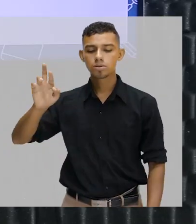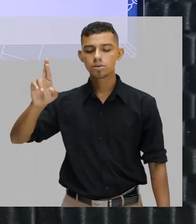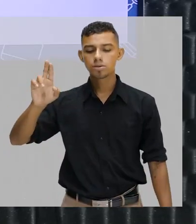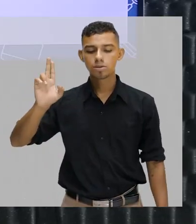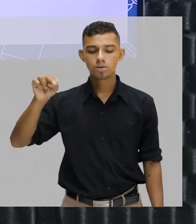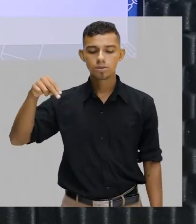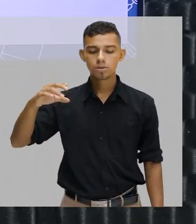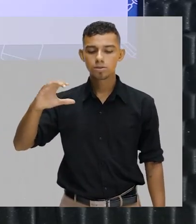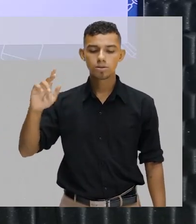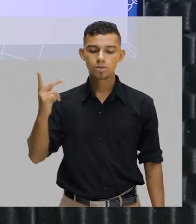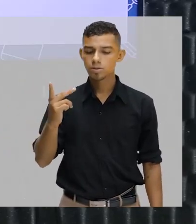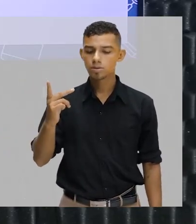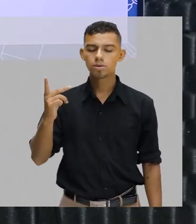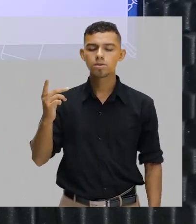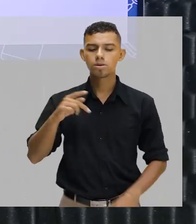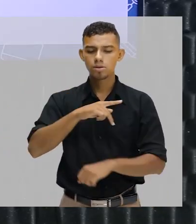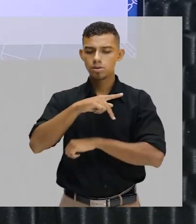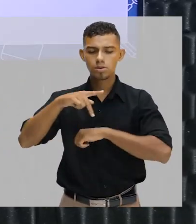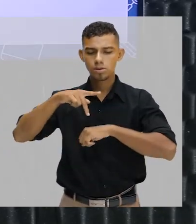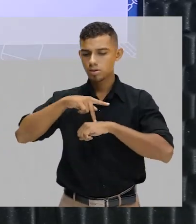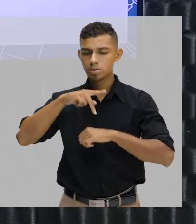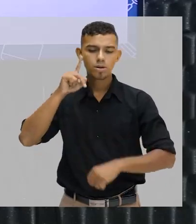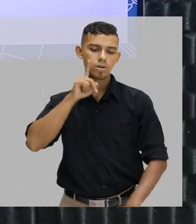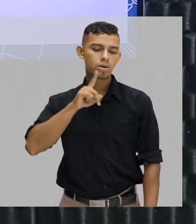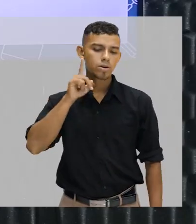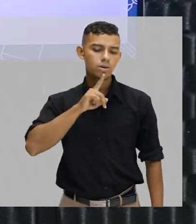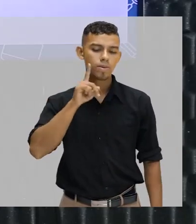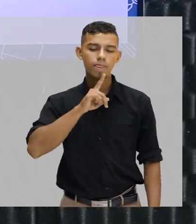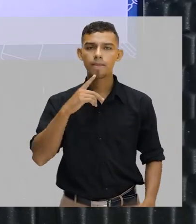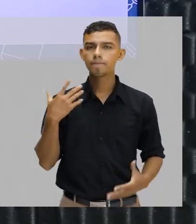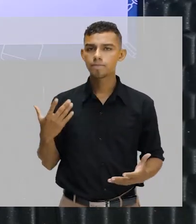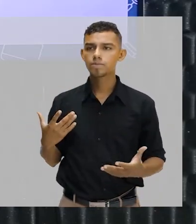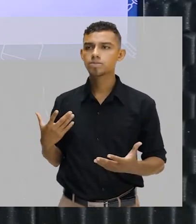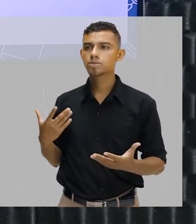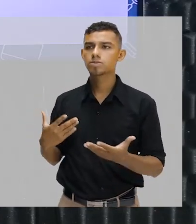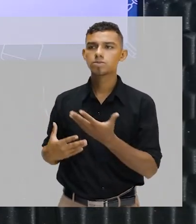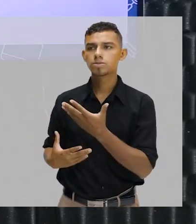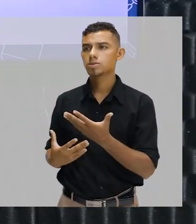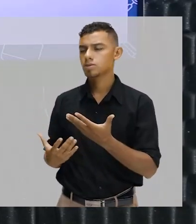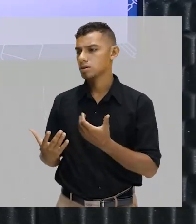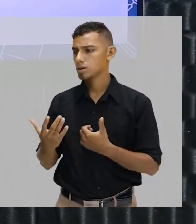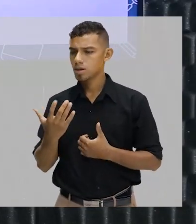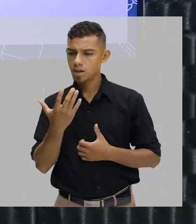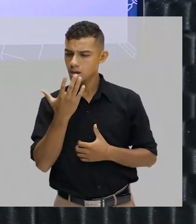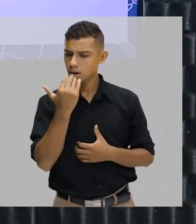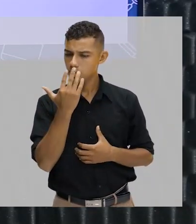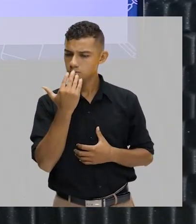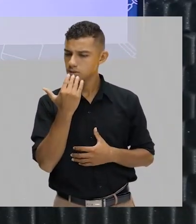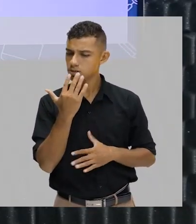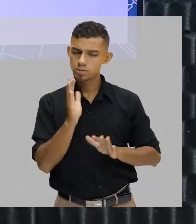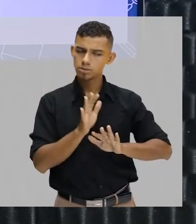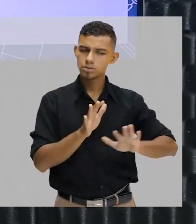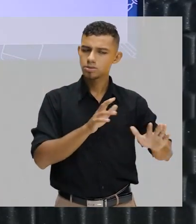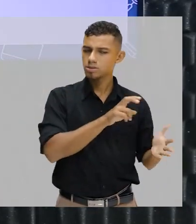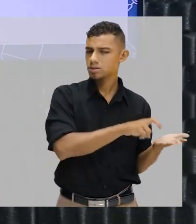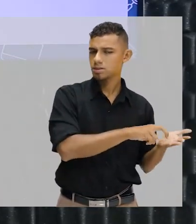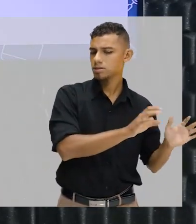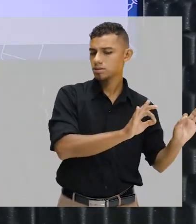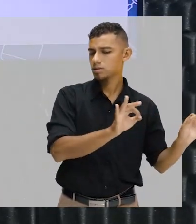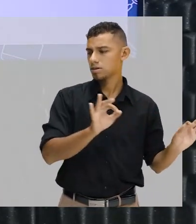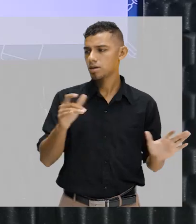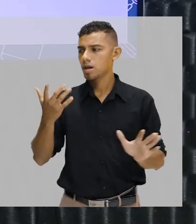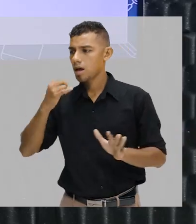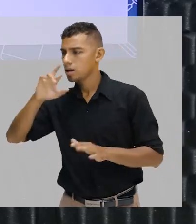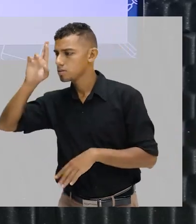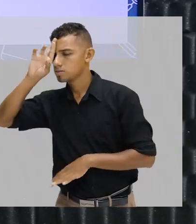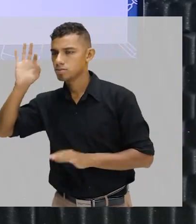como os países do Reino Unido, Estados Unidos, em que você tem uma refeição que nem é cedo como café da manhã, mas também não é